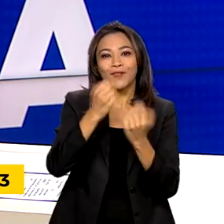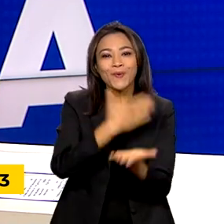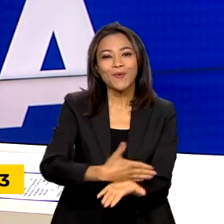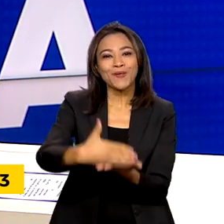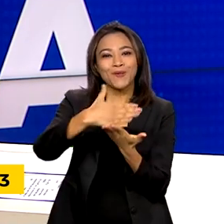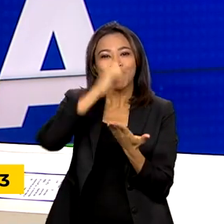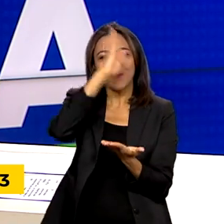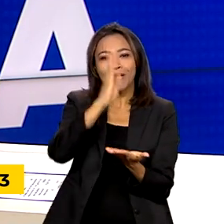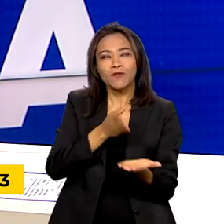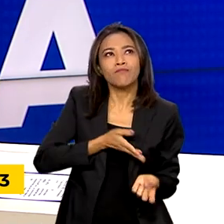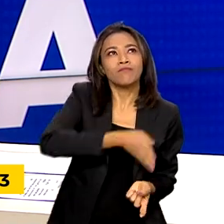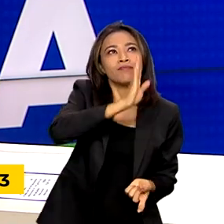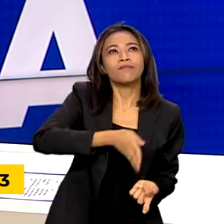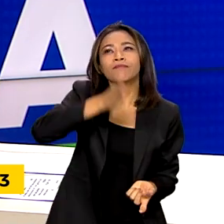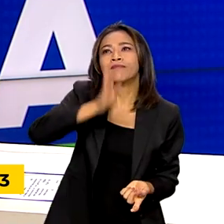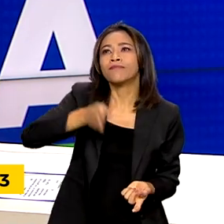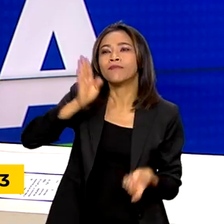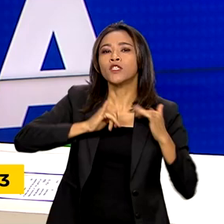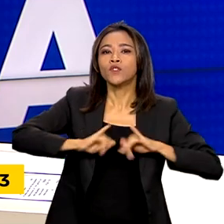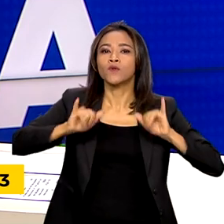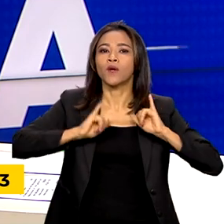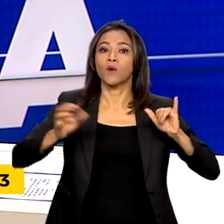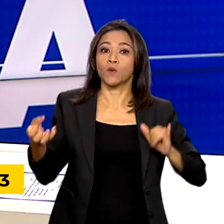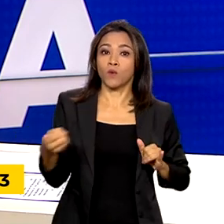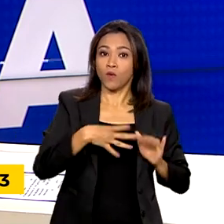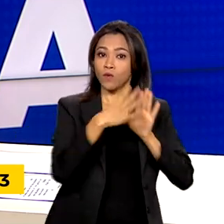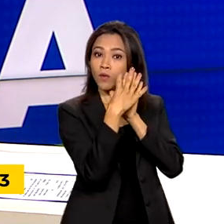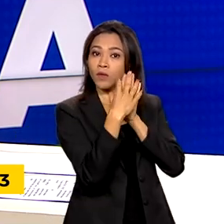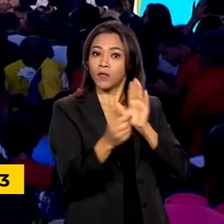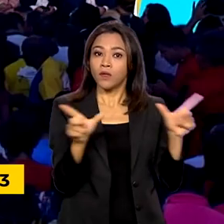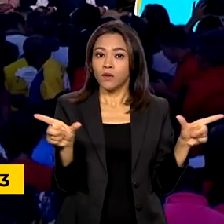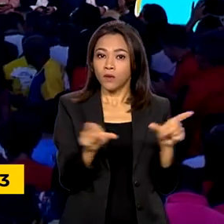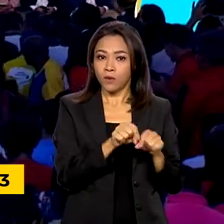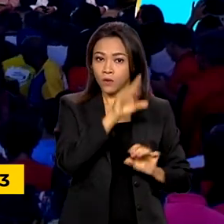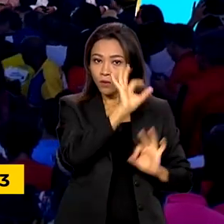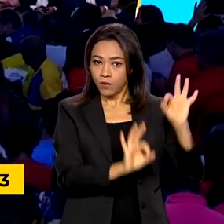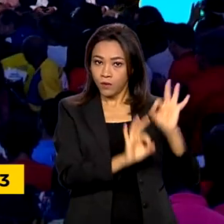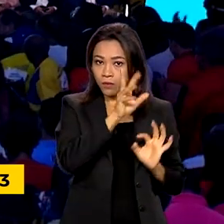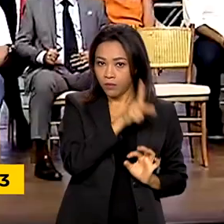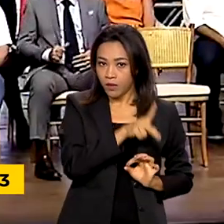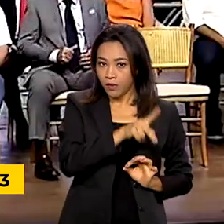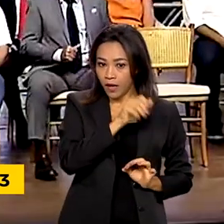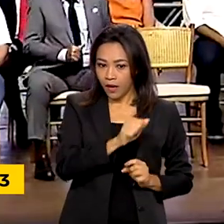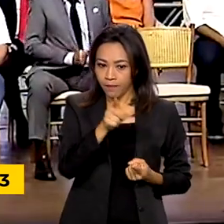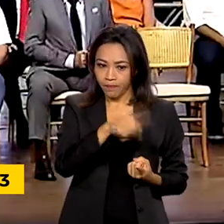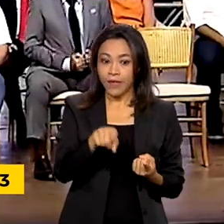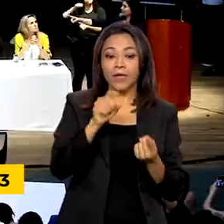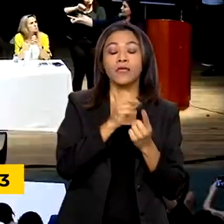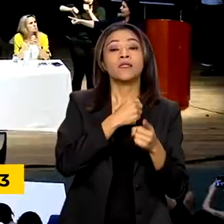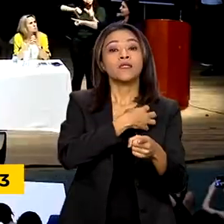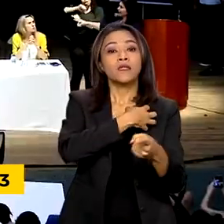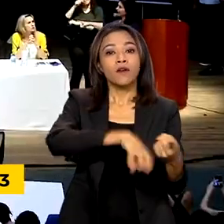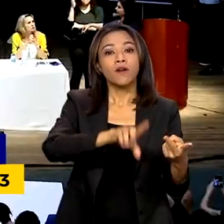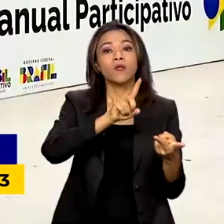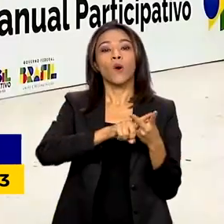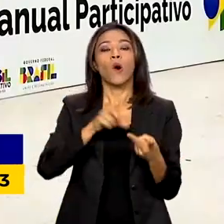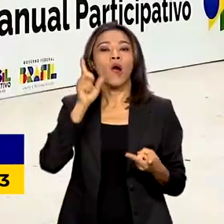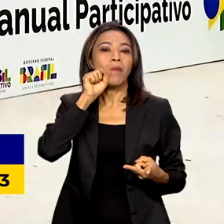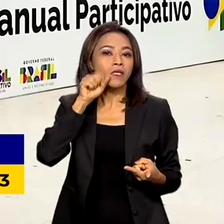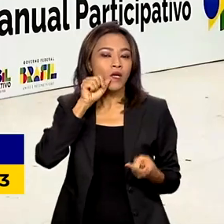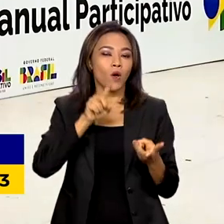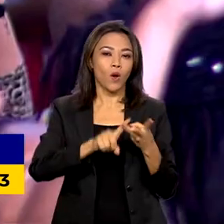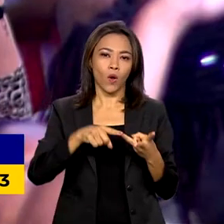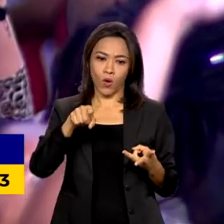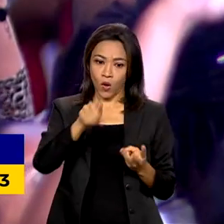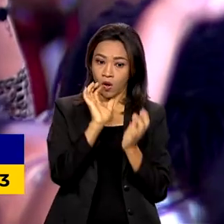pelo país para divulgar o novo modelo do plano plurianual. Salvador, Maceió, Olinda, João